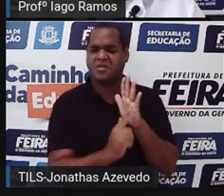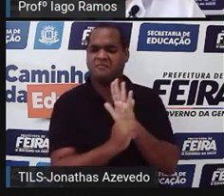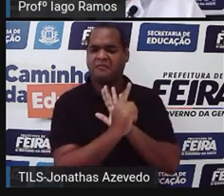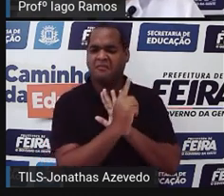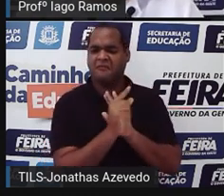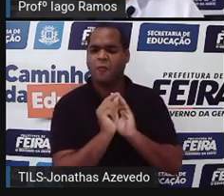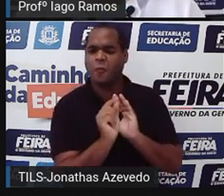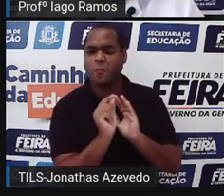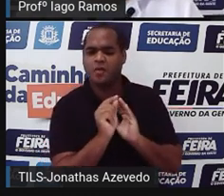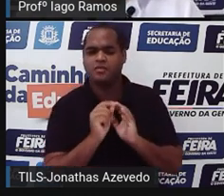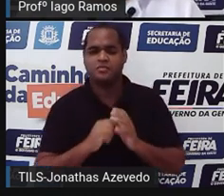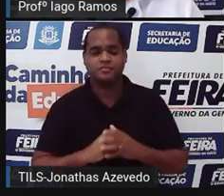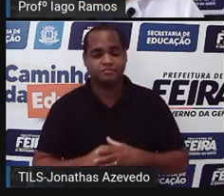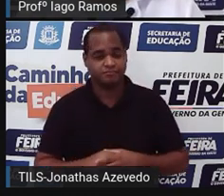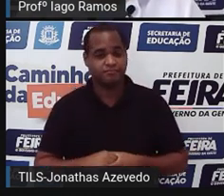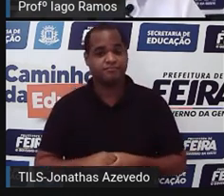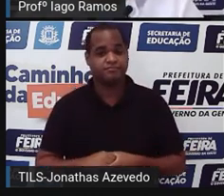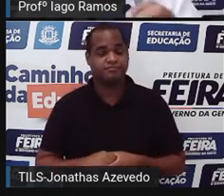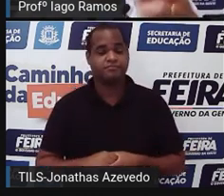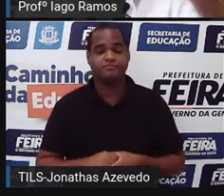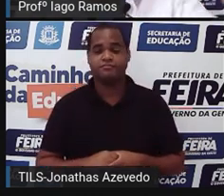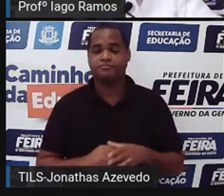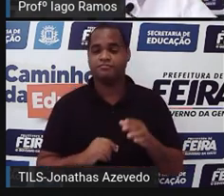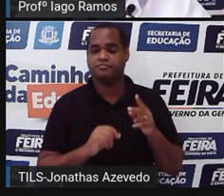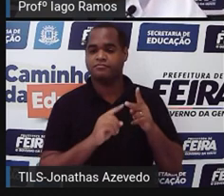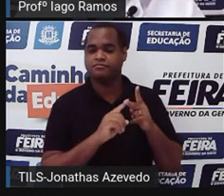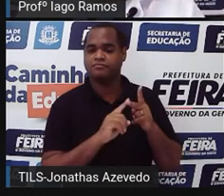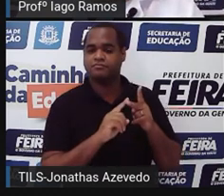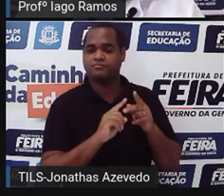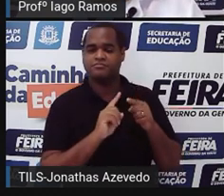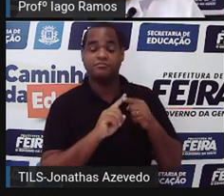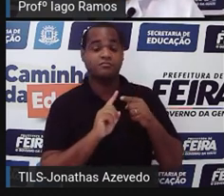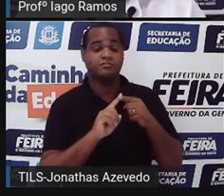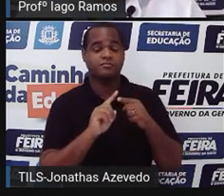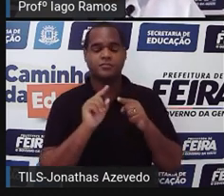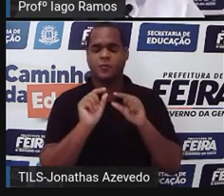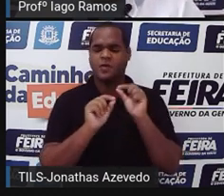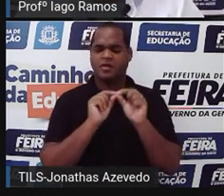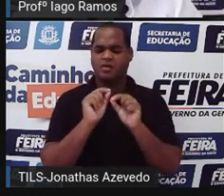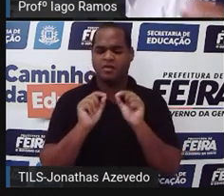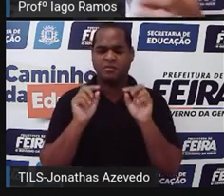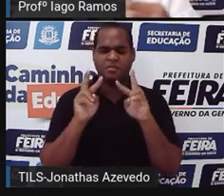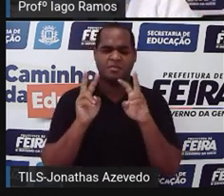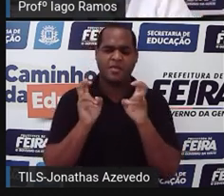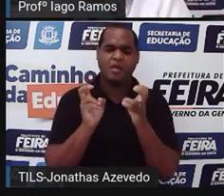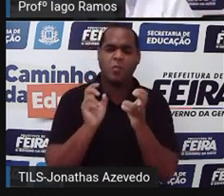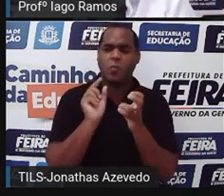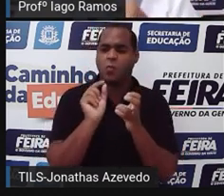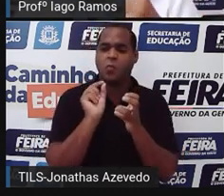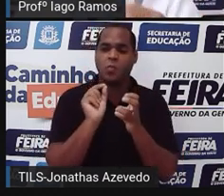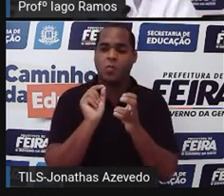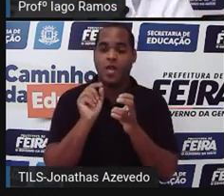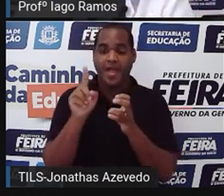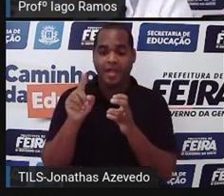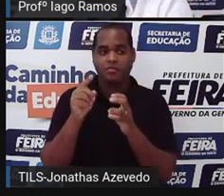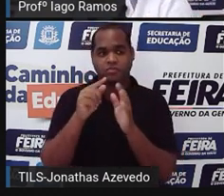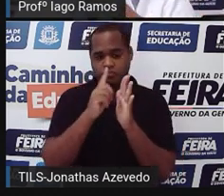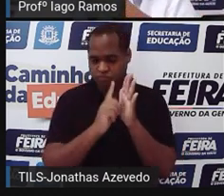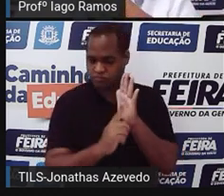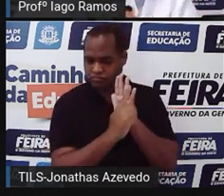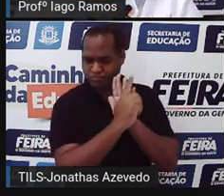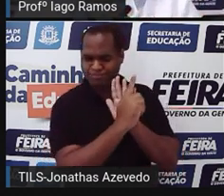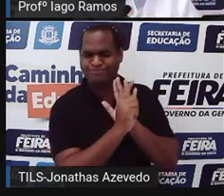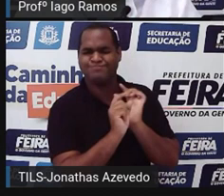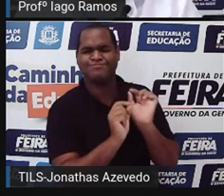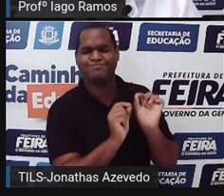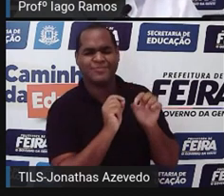que trata o gráfico? Qual é o assunto desse gráfico? Qual é a mensagem que esse gráfico quer trazer